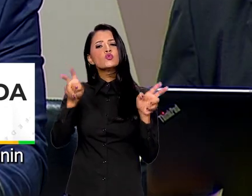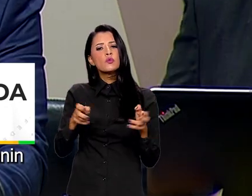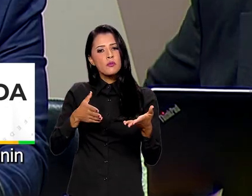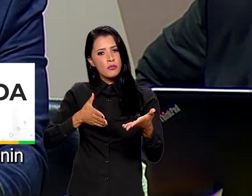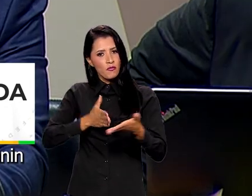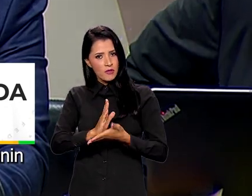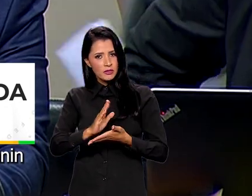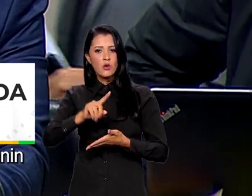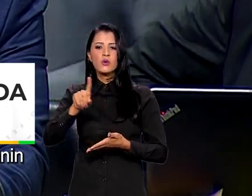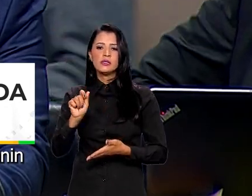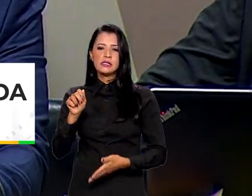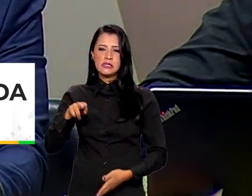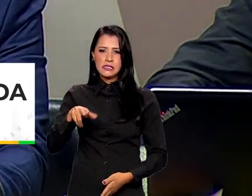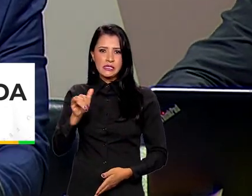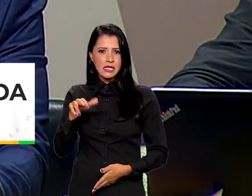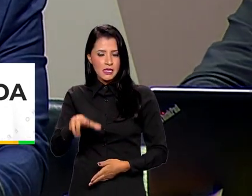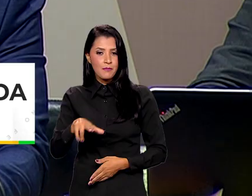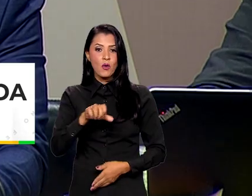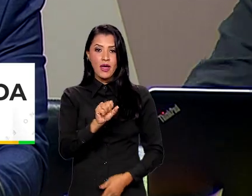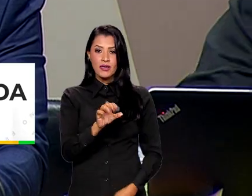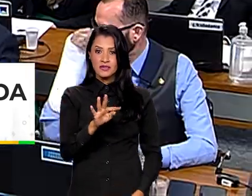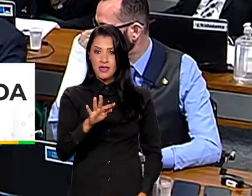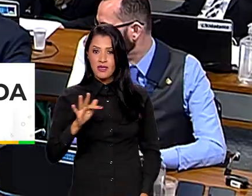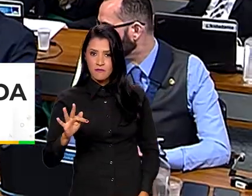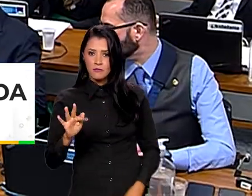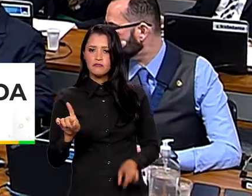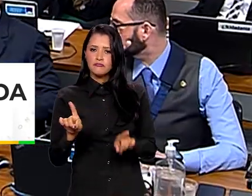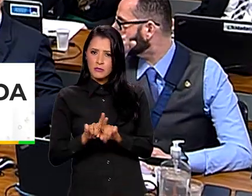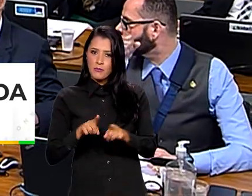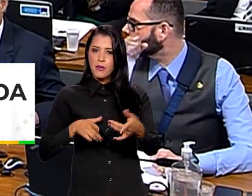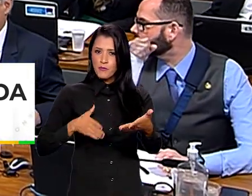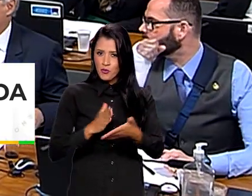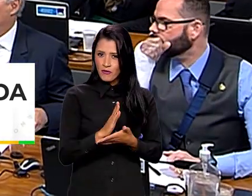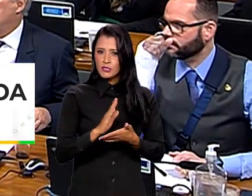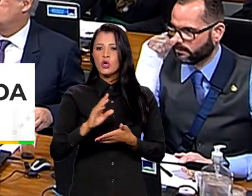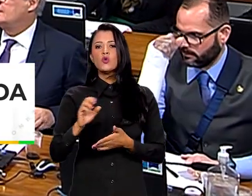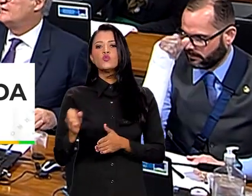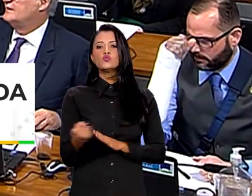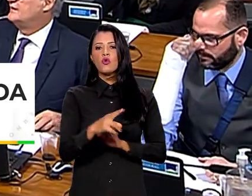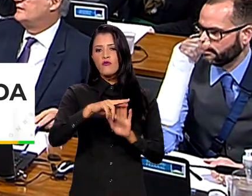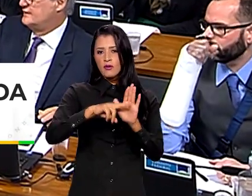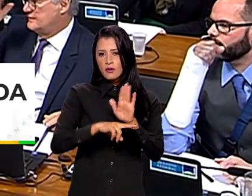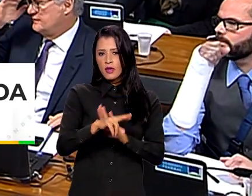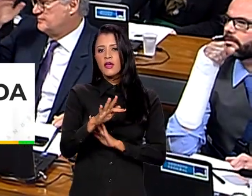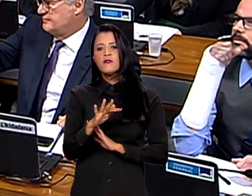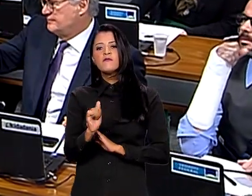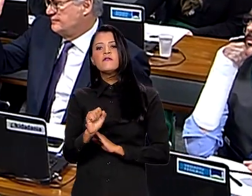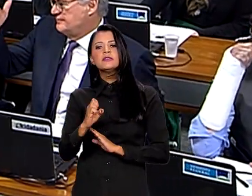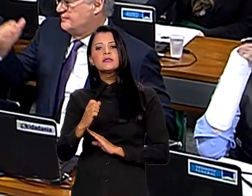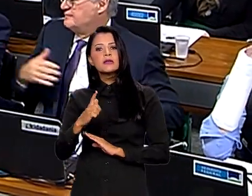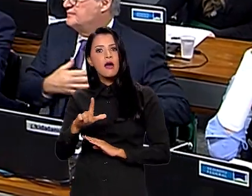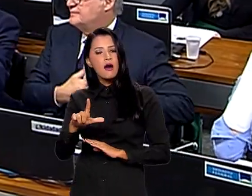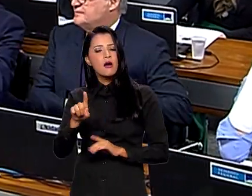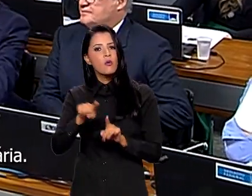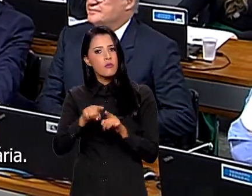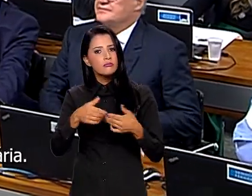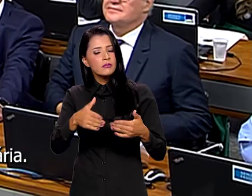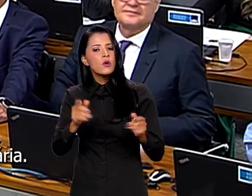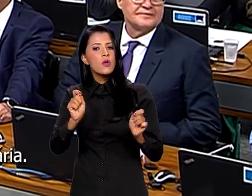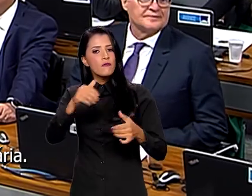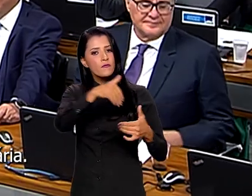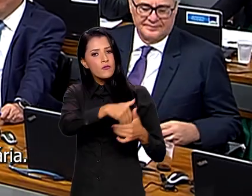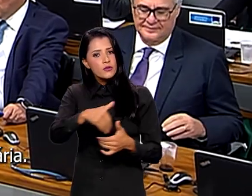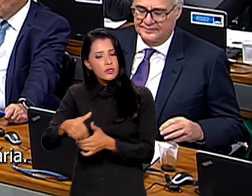sobre a aprovação de Cristiano Zanin para o STF e também da aprovação do novo regime fiscal, que abre caminho